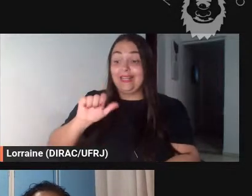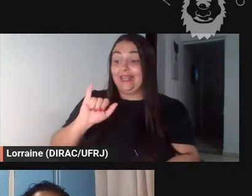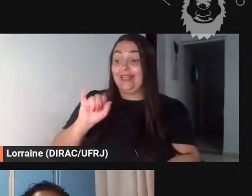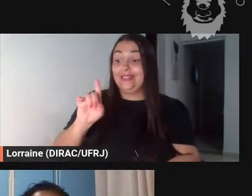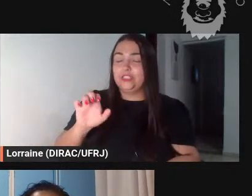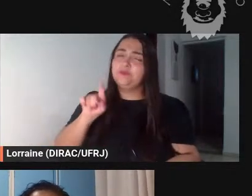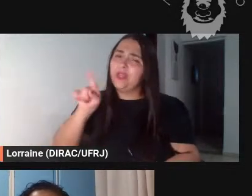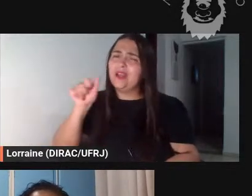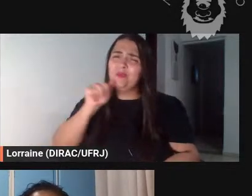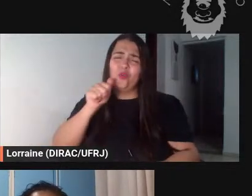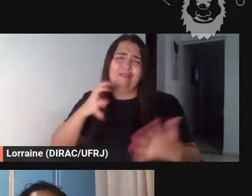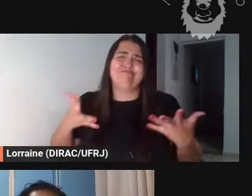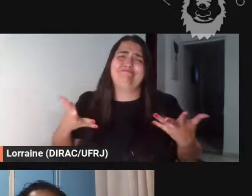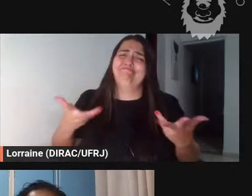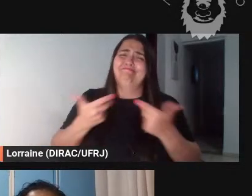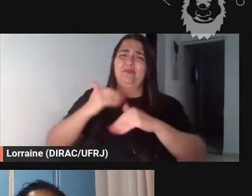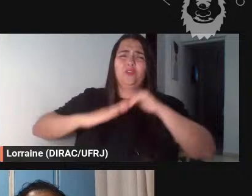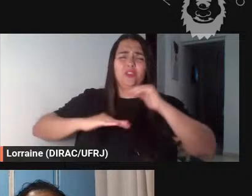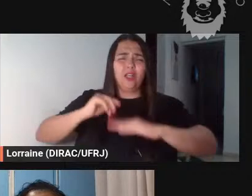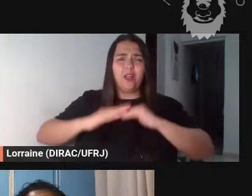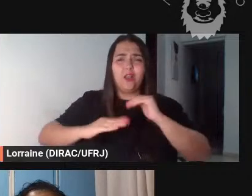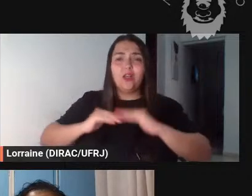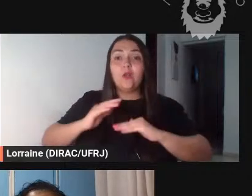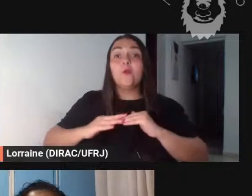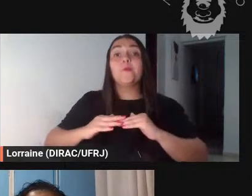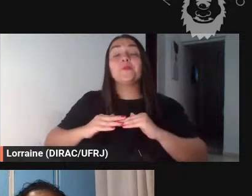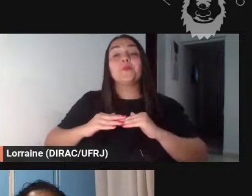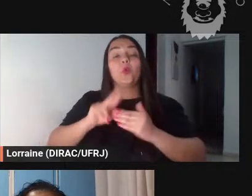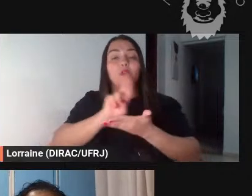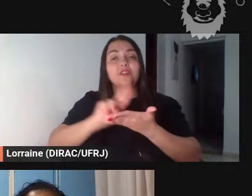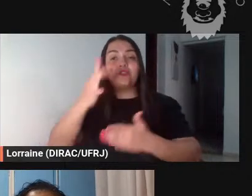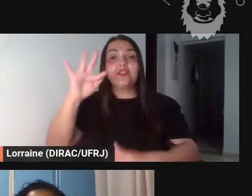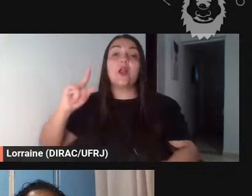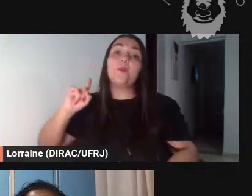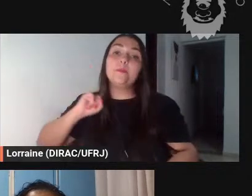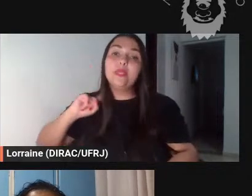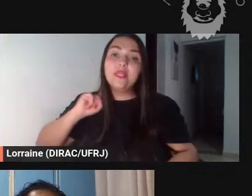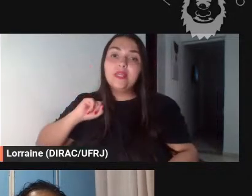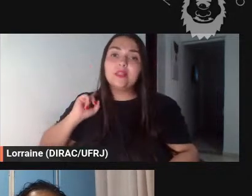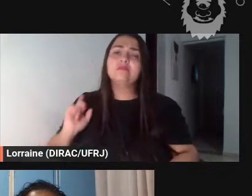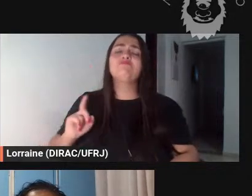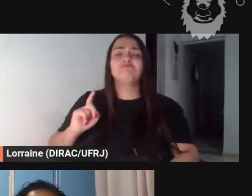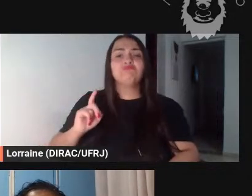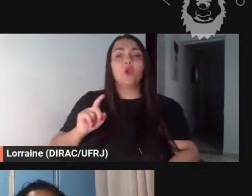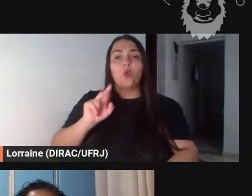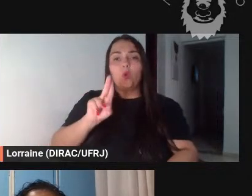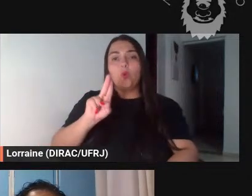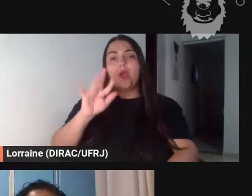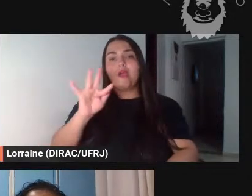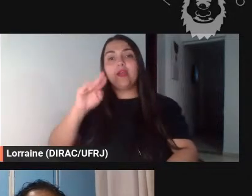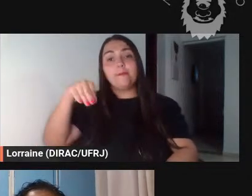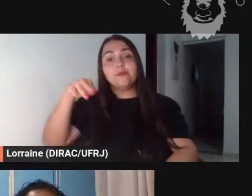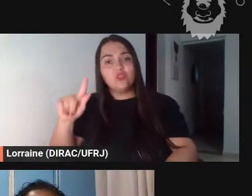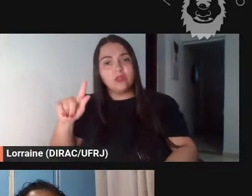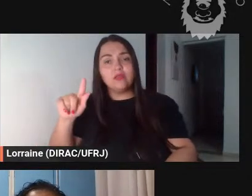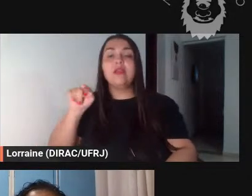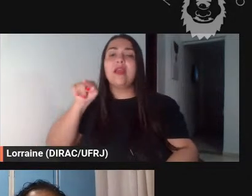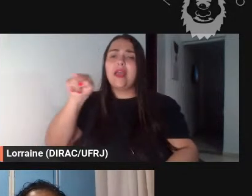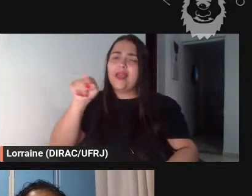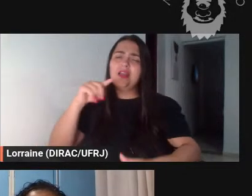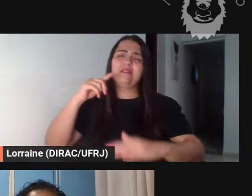mulher incrível professora da Universidade Federal de Minas Gerais uma grande educadora irmã vem de uma família de